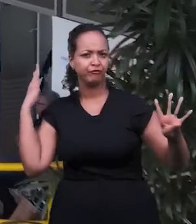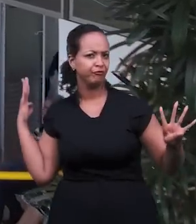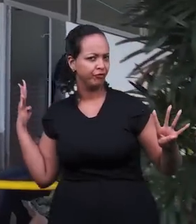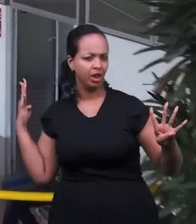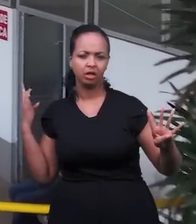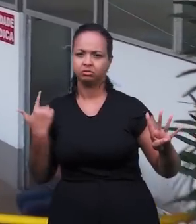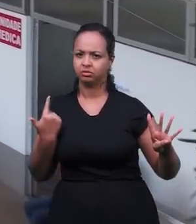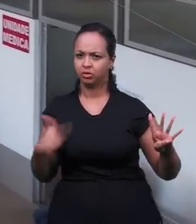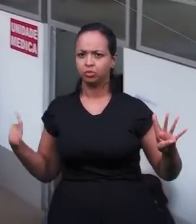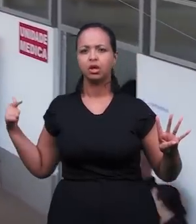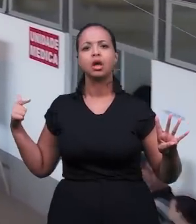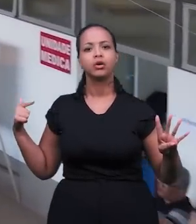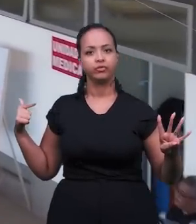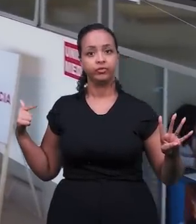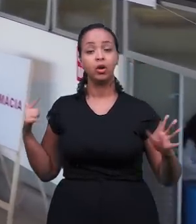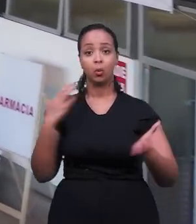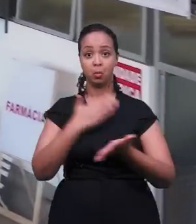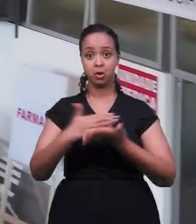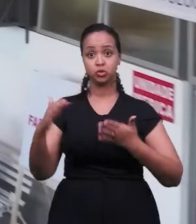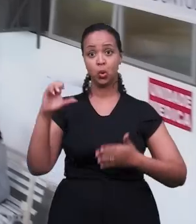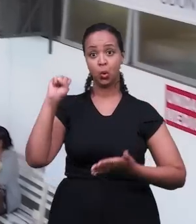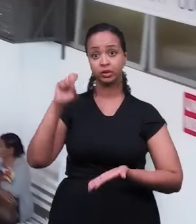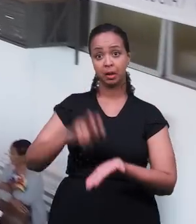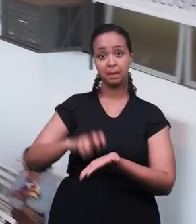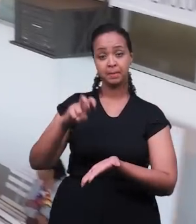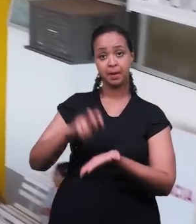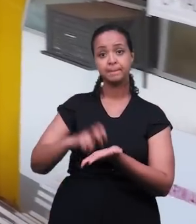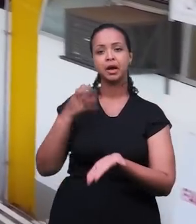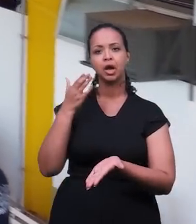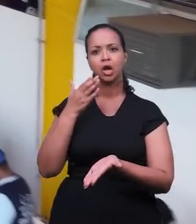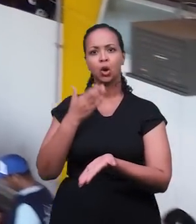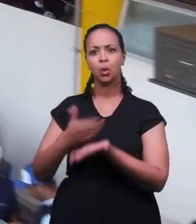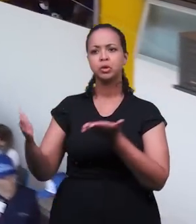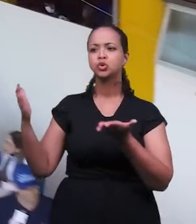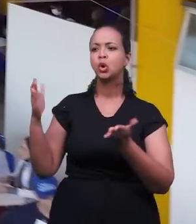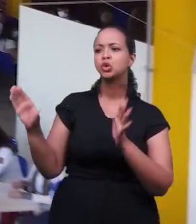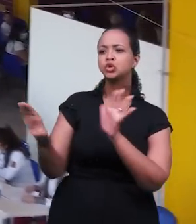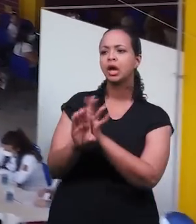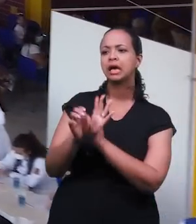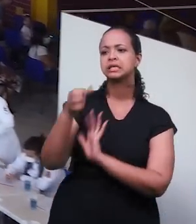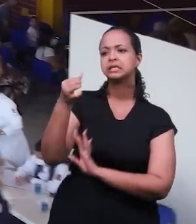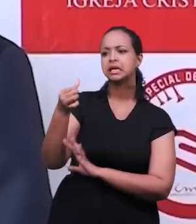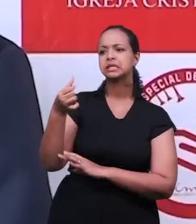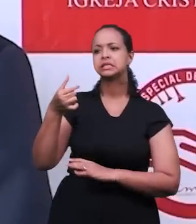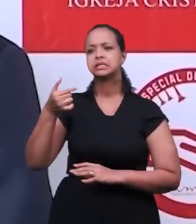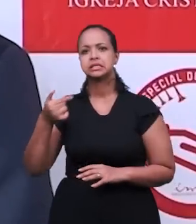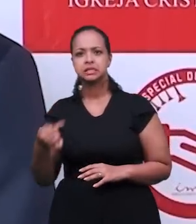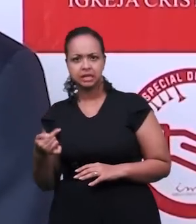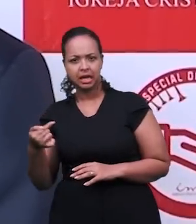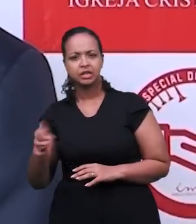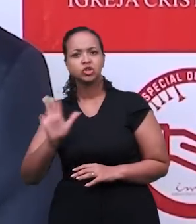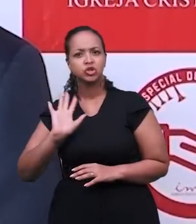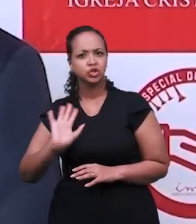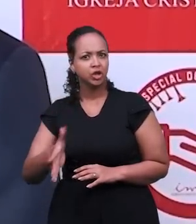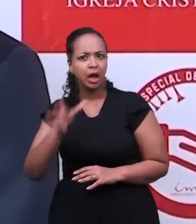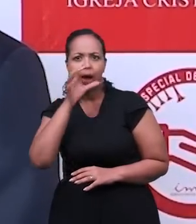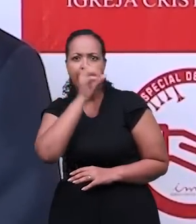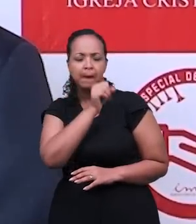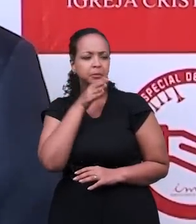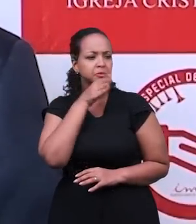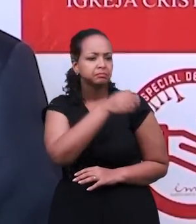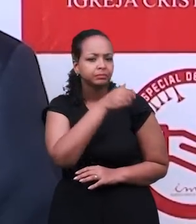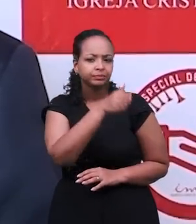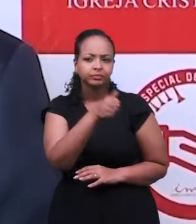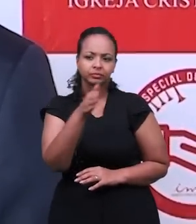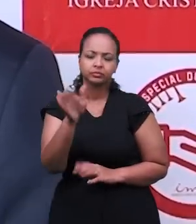fila grande. Embora o atendimento faça oito horas, mas chegaram atendimentos, chegou seis horas, seis e pouco, seis e horas, por caminhar para